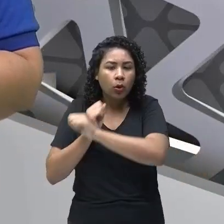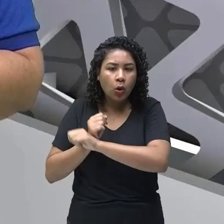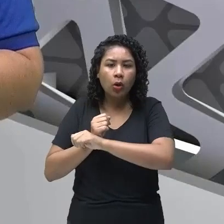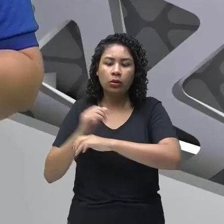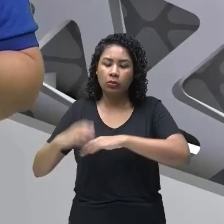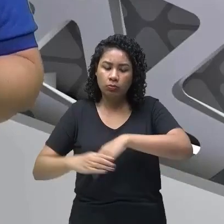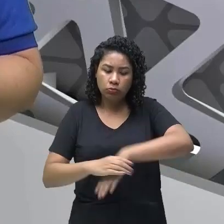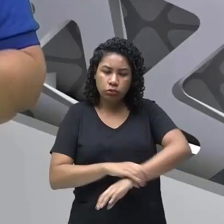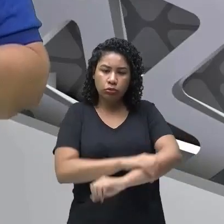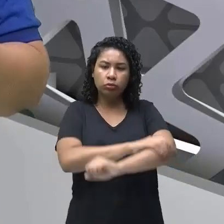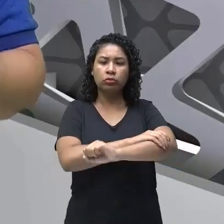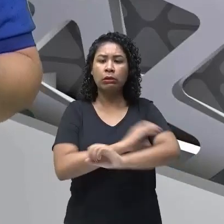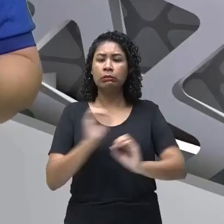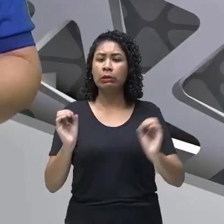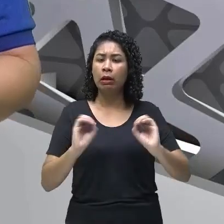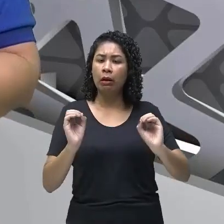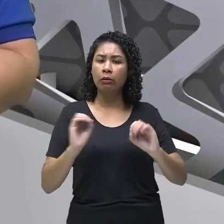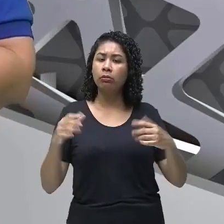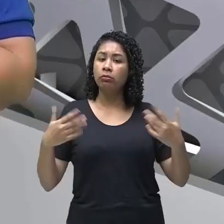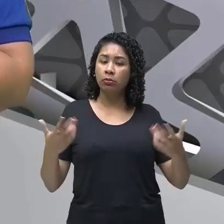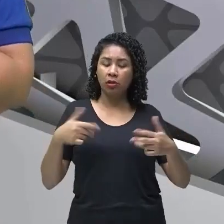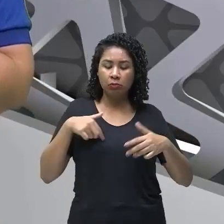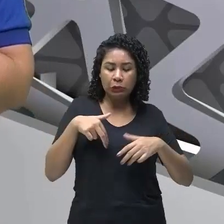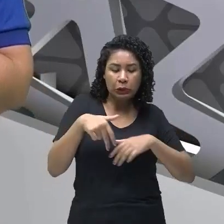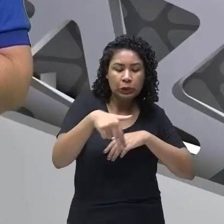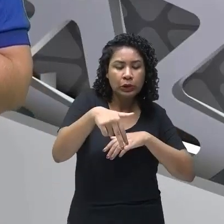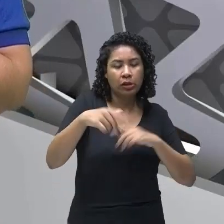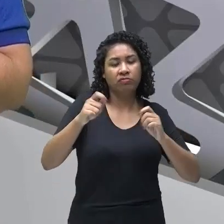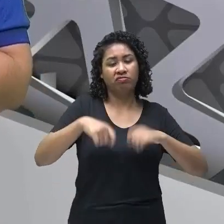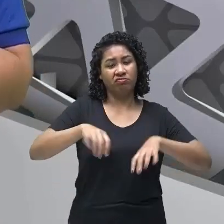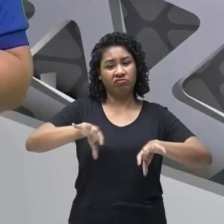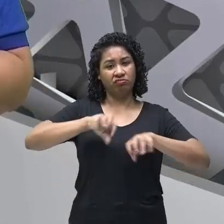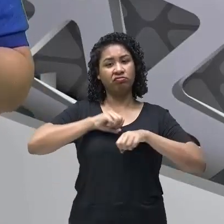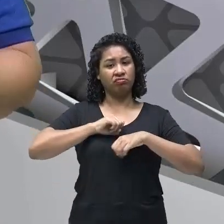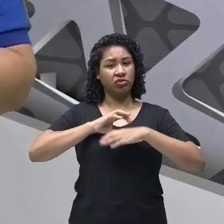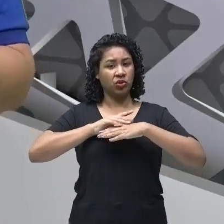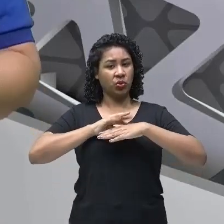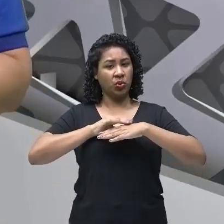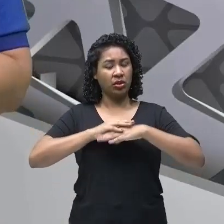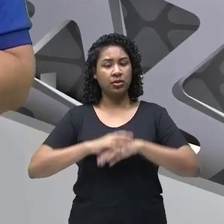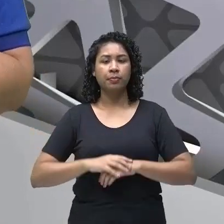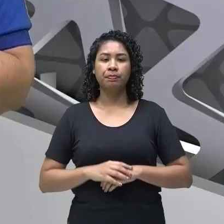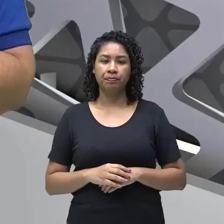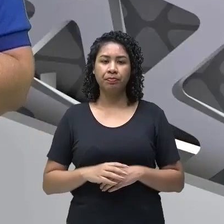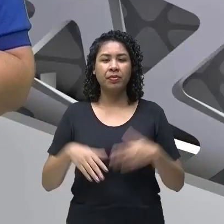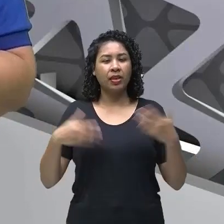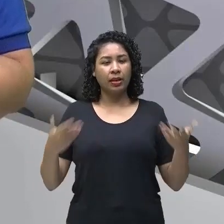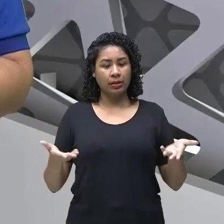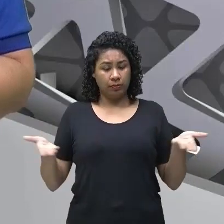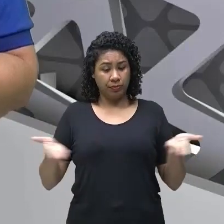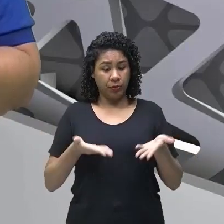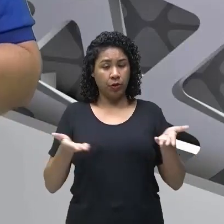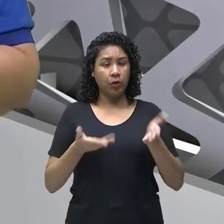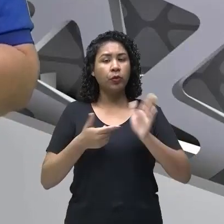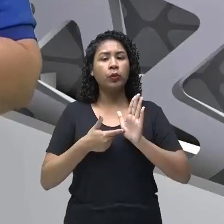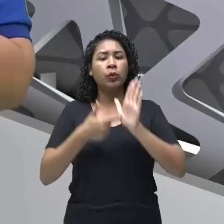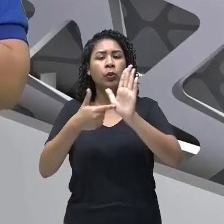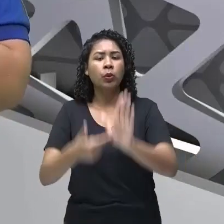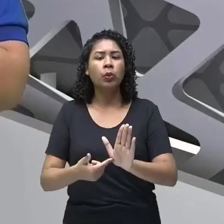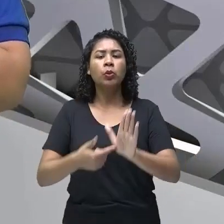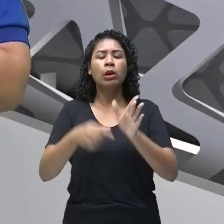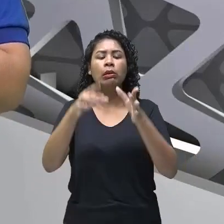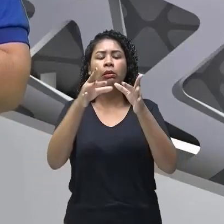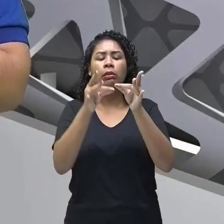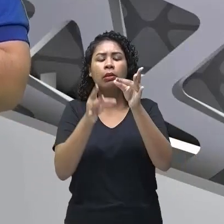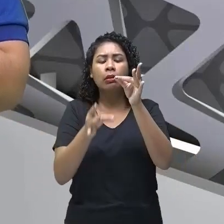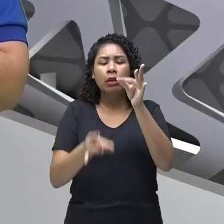enchentes, em cheias. Esses tipos de doenças que nós vamos começar a ver agora, elas estão